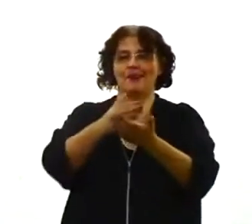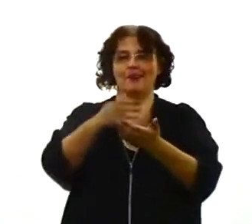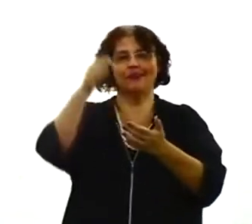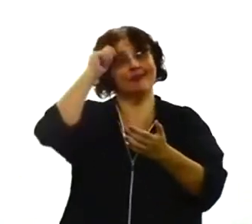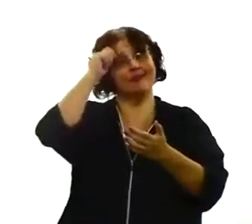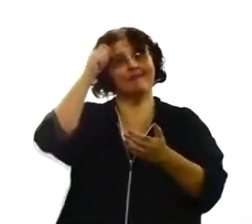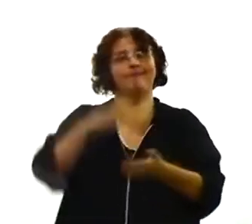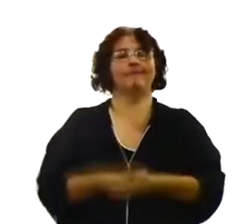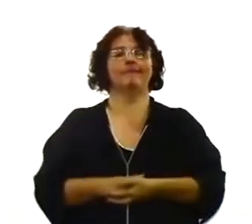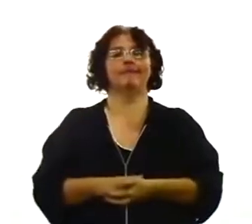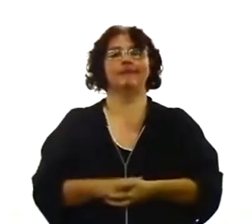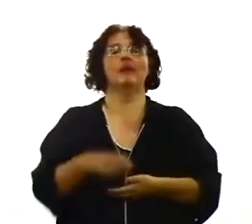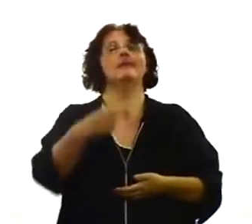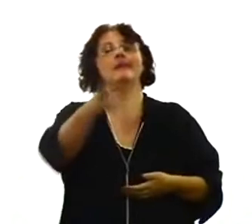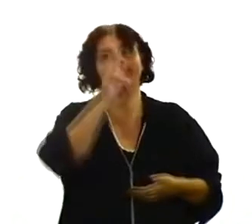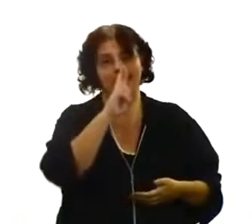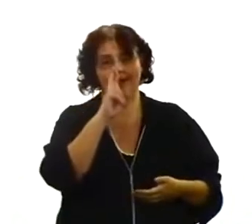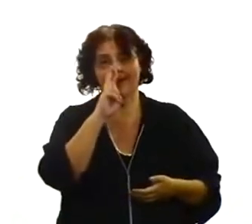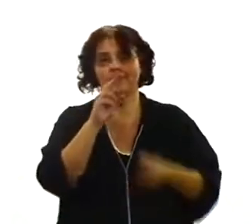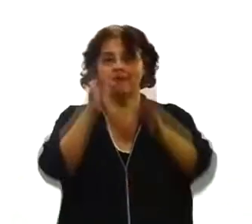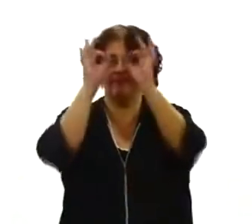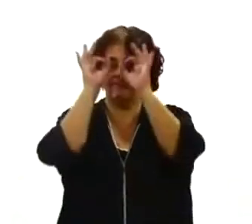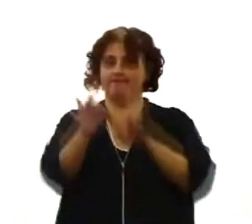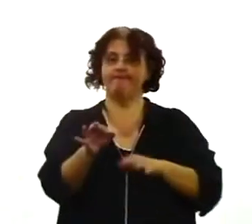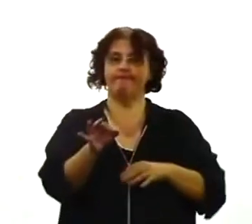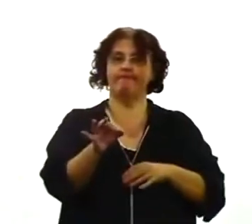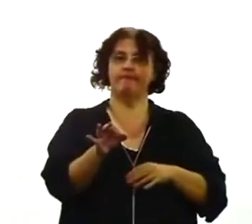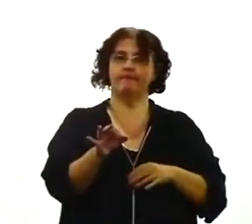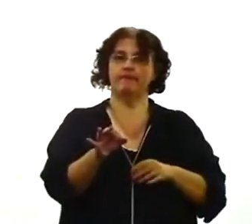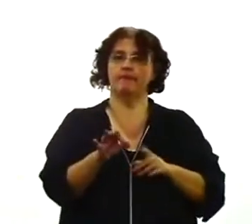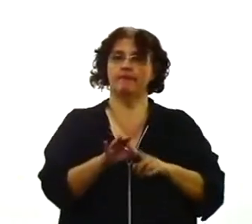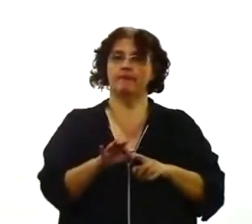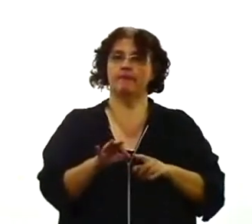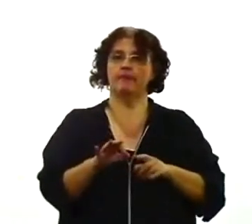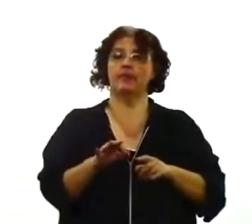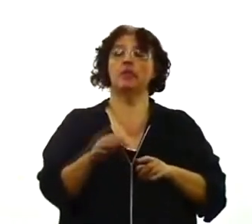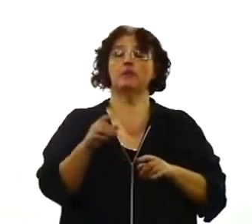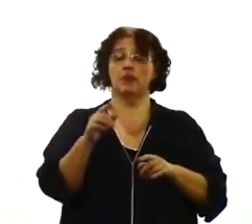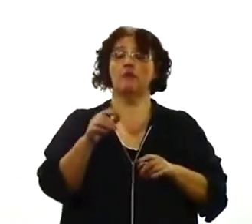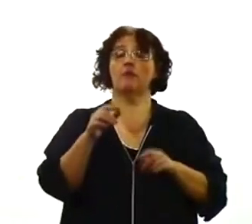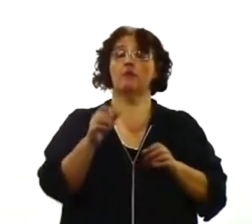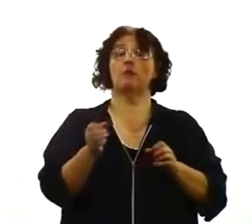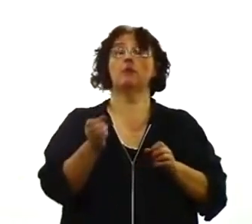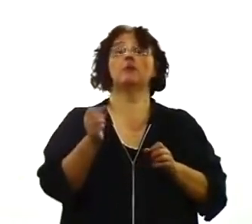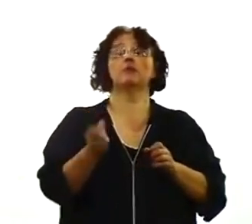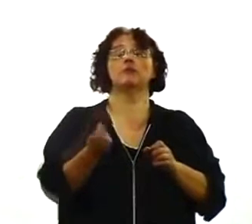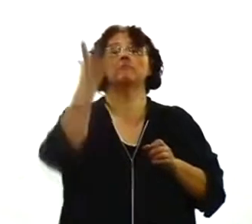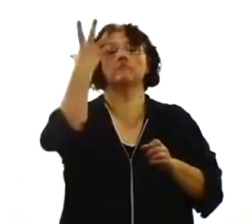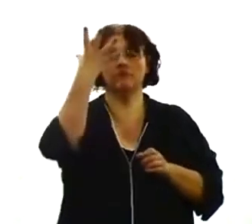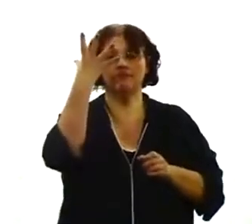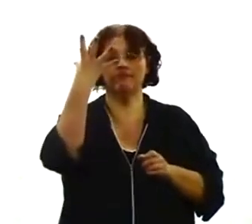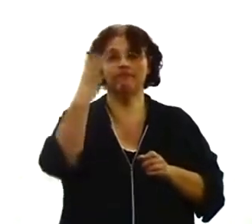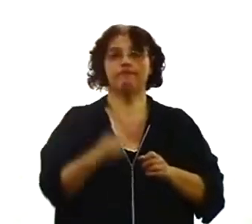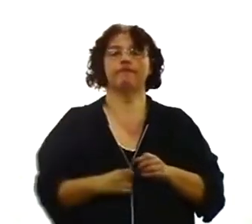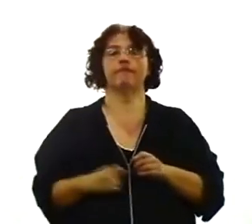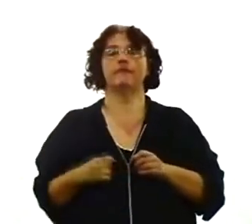consequência é direta e o pagamento é esse. Tem um fato e tem uma tendência. O fato é esse. Nós